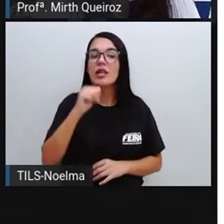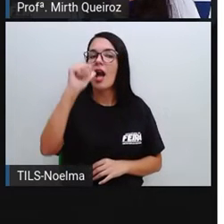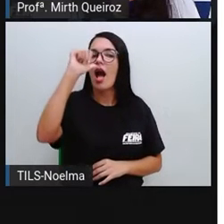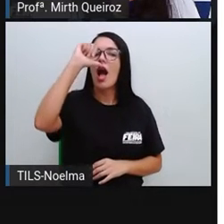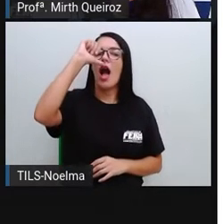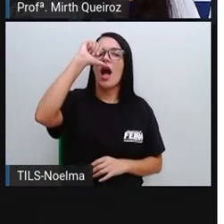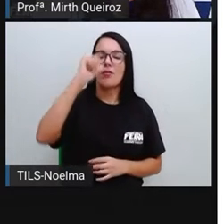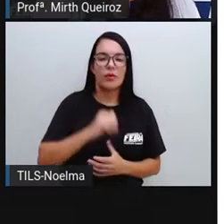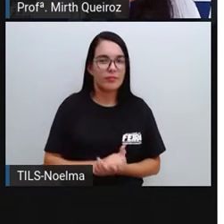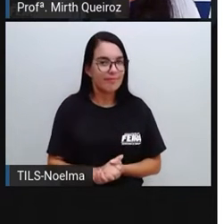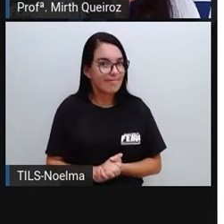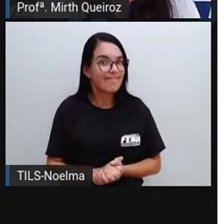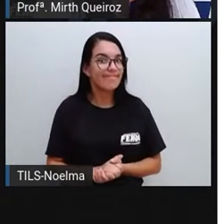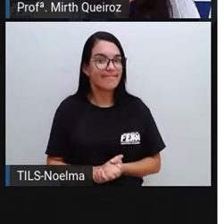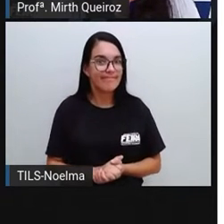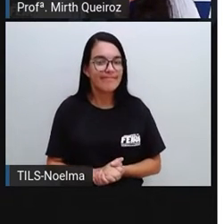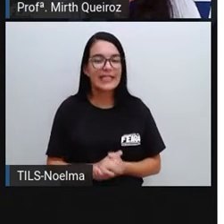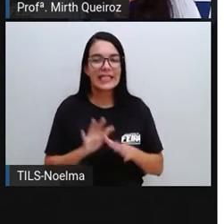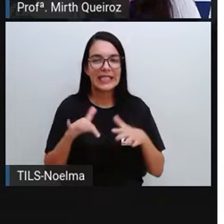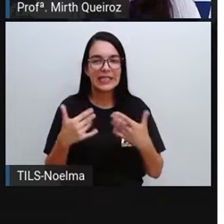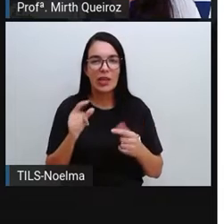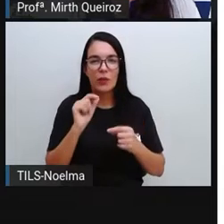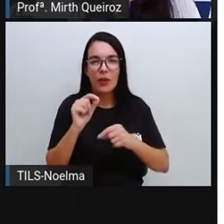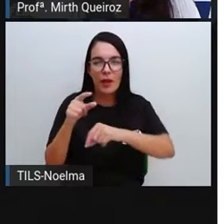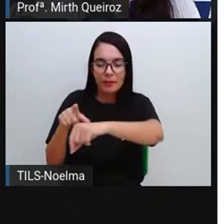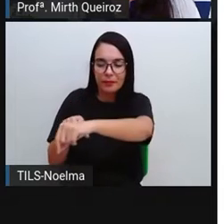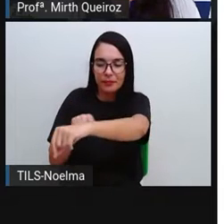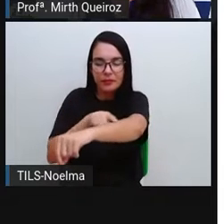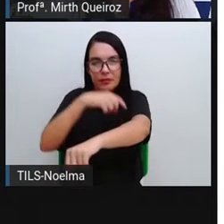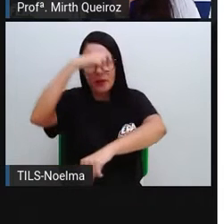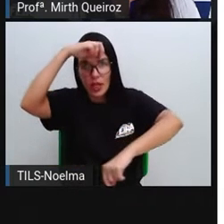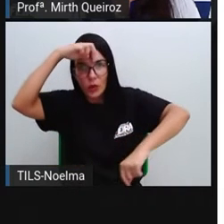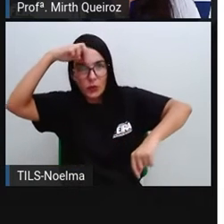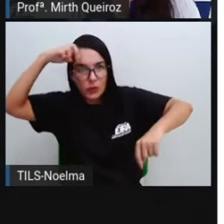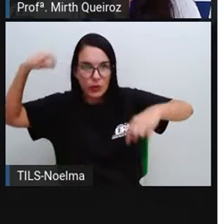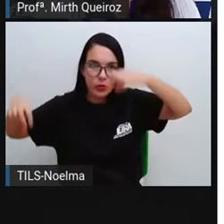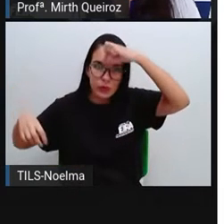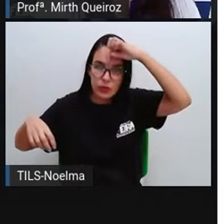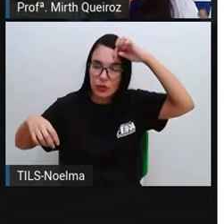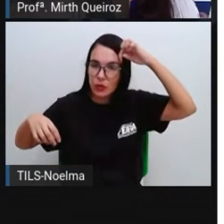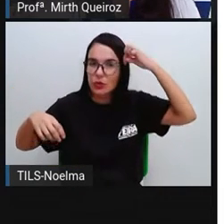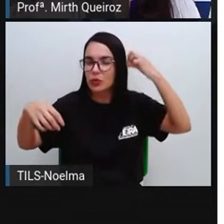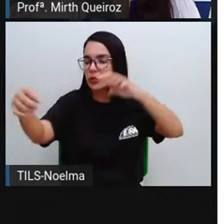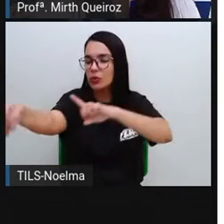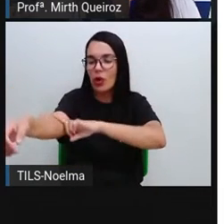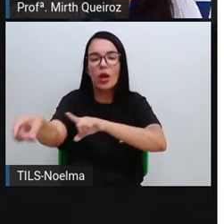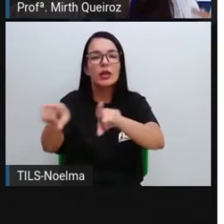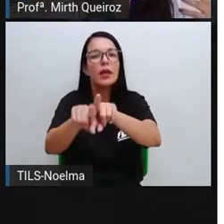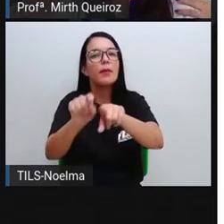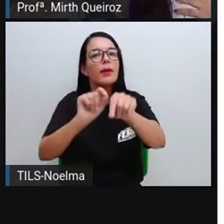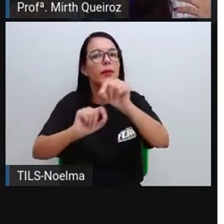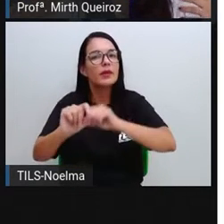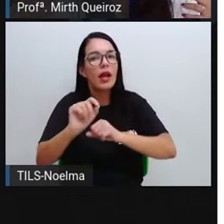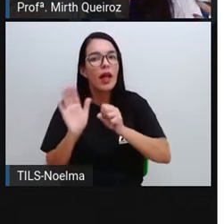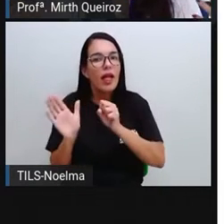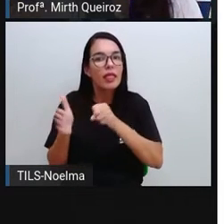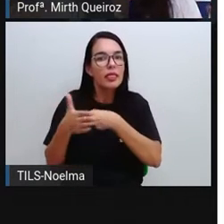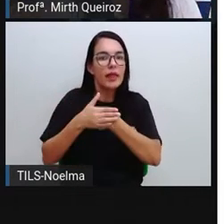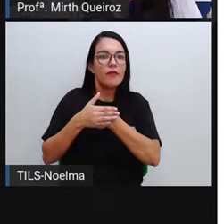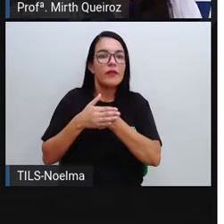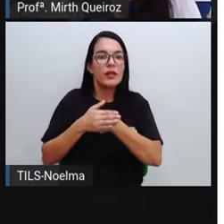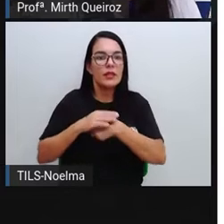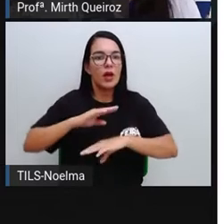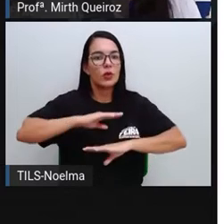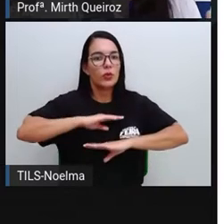pouca gente sabe Que o próprio suor da gente É uma forma de defesa do nosso organismo Quando o nosso organismo está... Quando a gente está